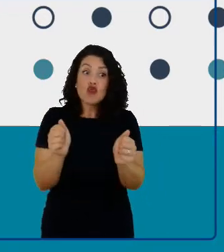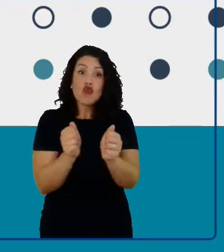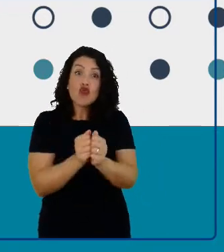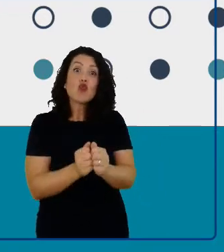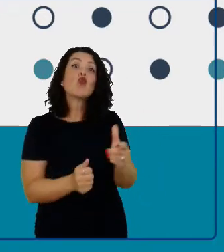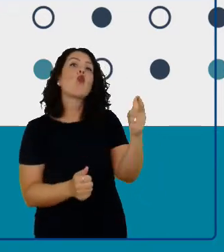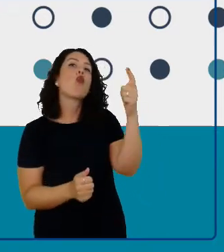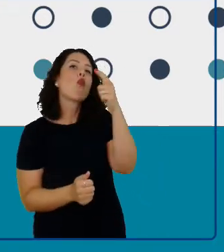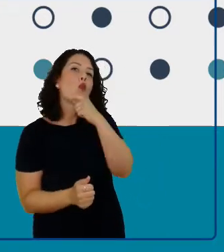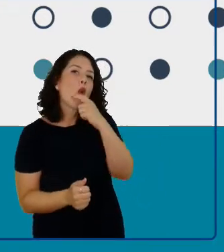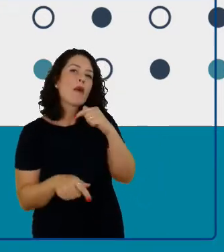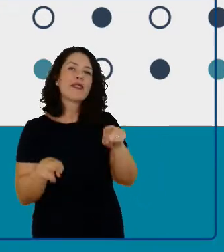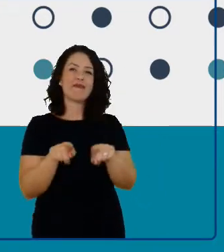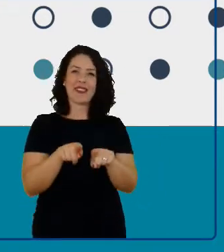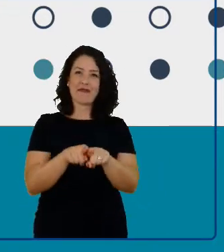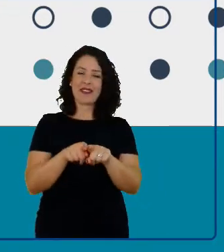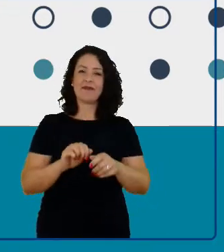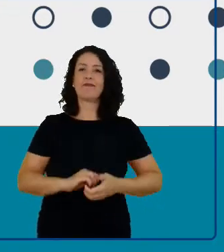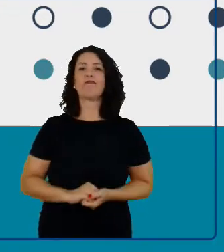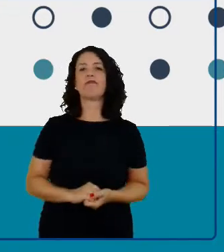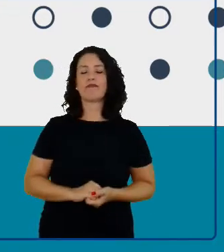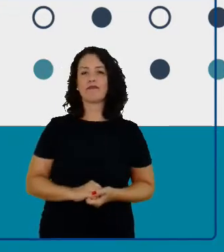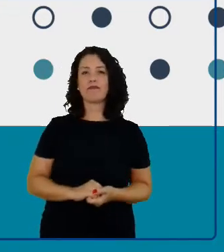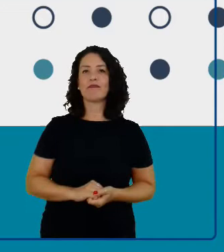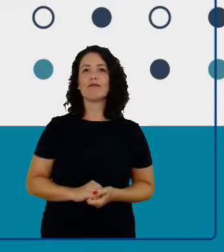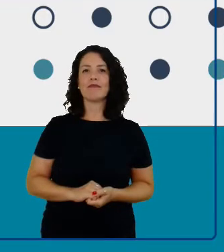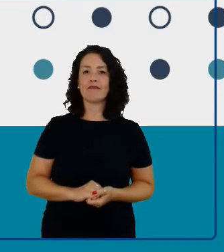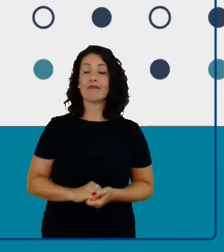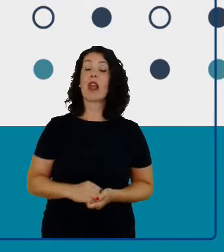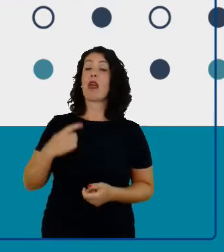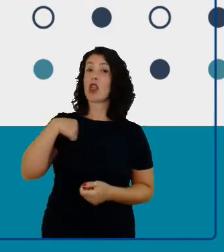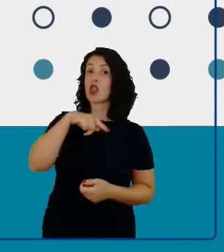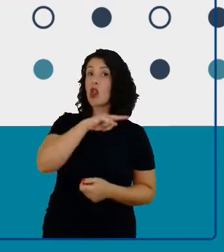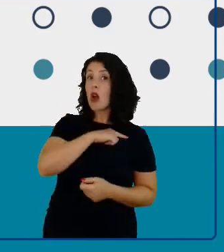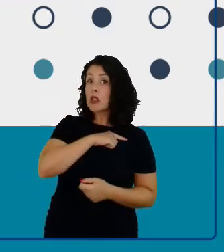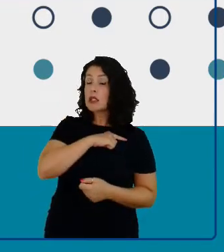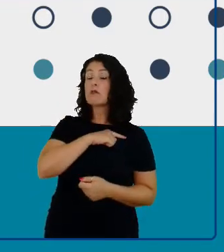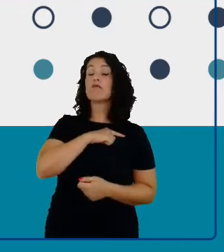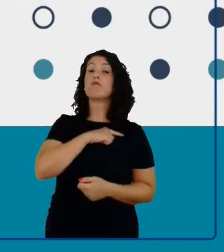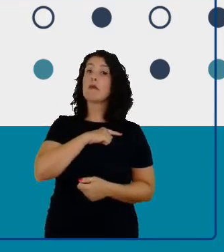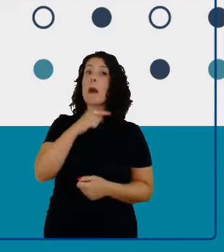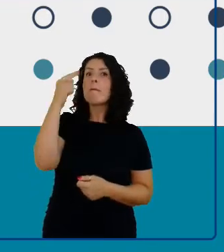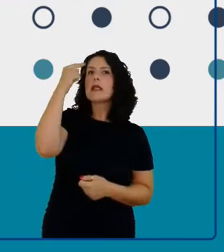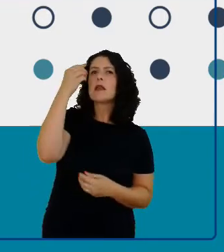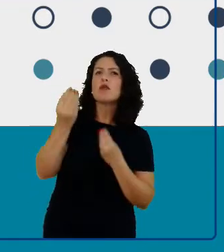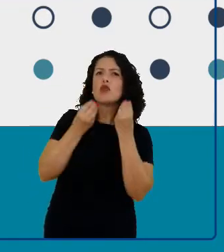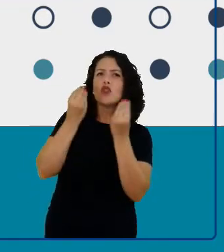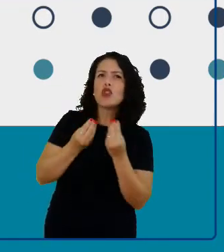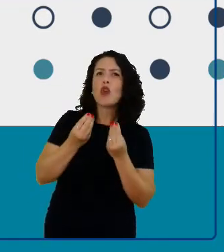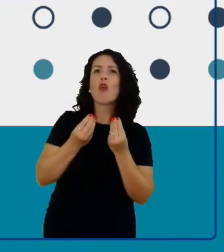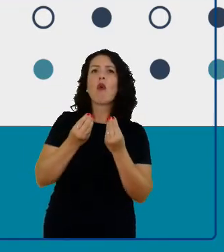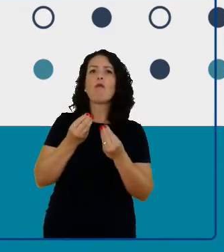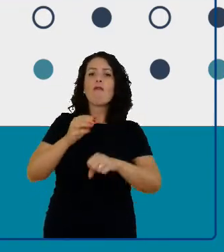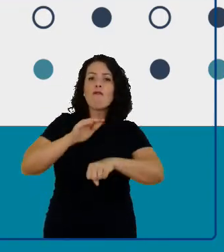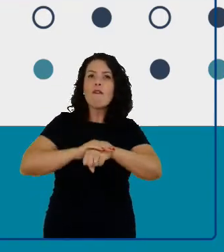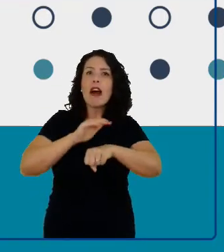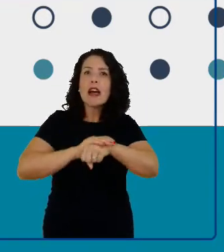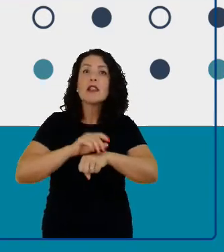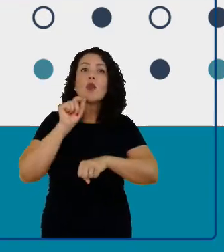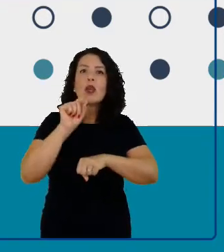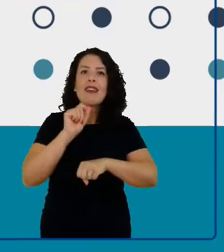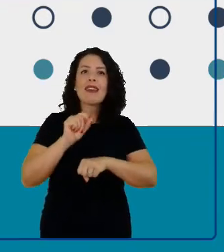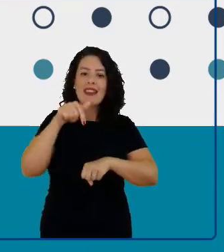E nós queremos fazer esse projeto, não por esse ano só,